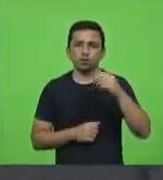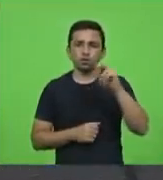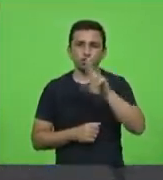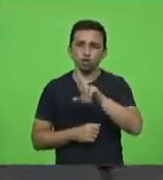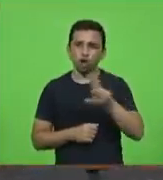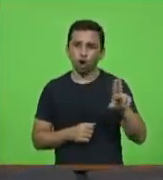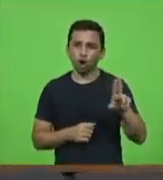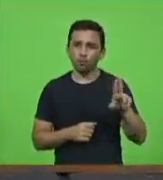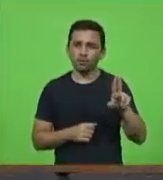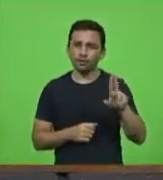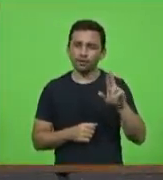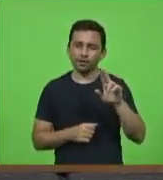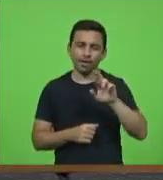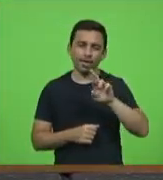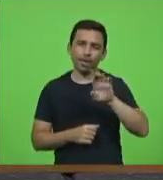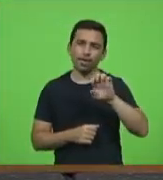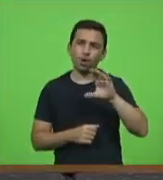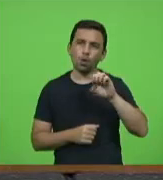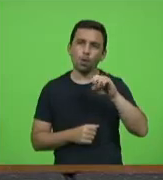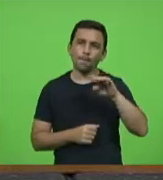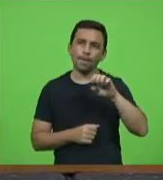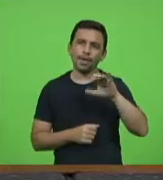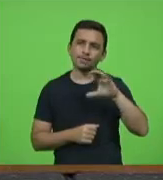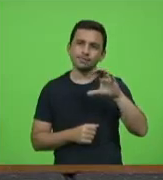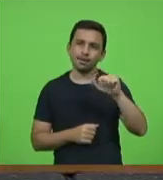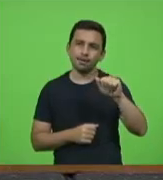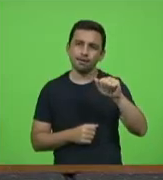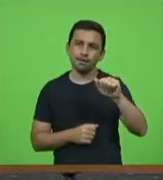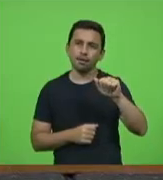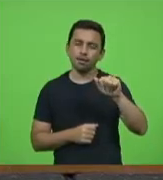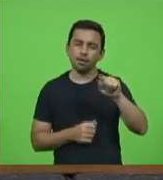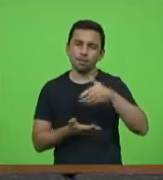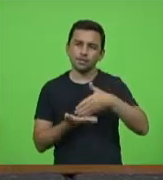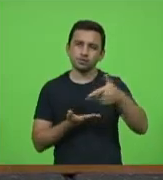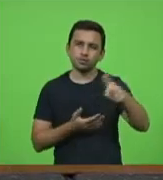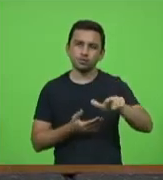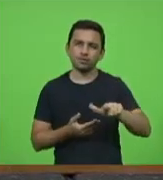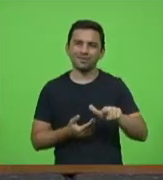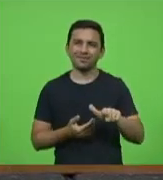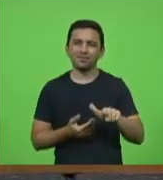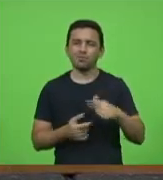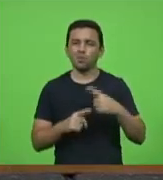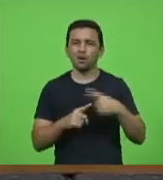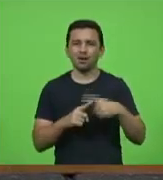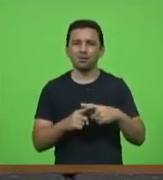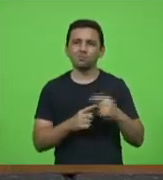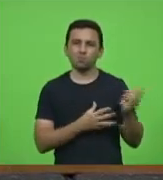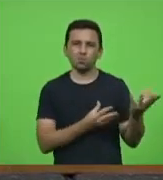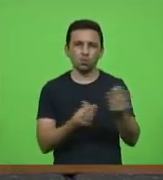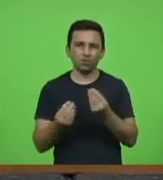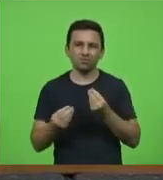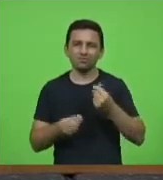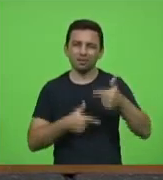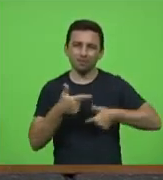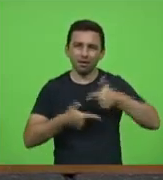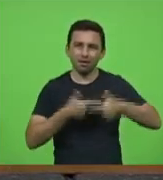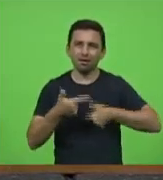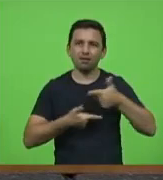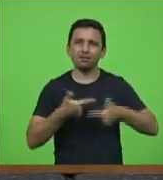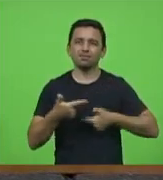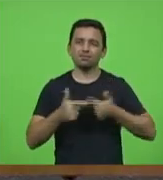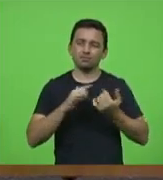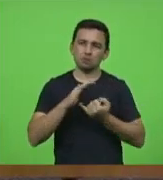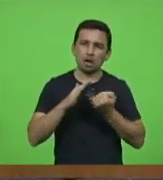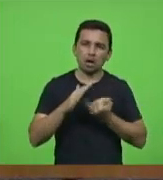muito adequado deputado Zé Milton muitas atividades sejam comerciais industriais elas são